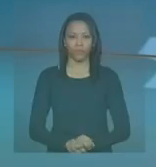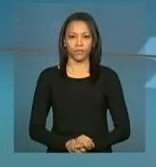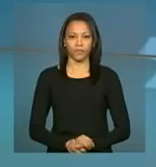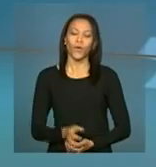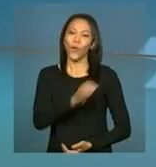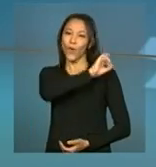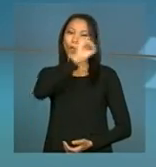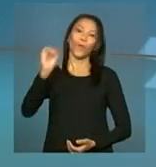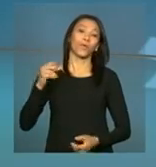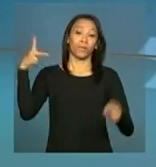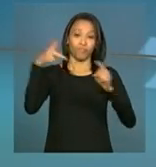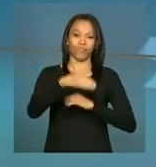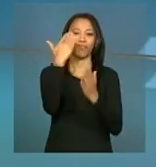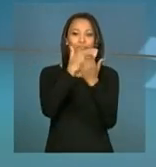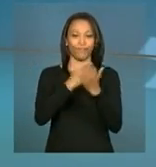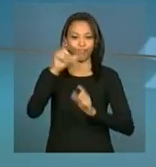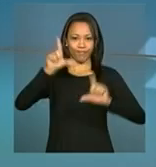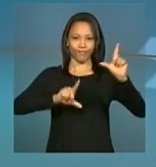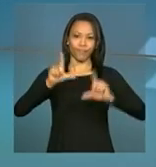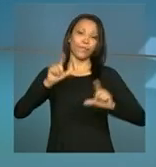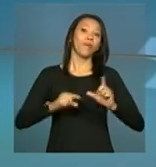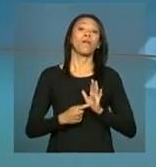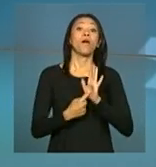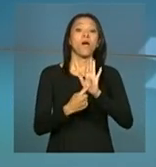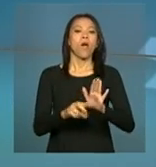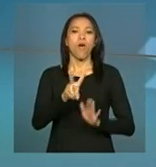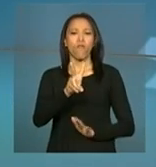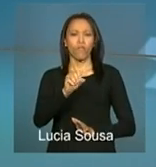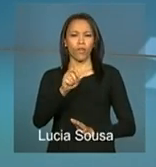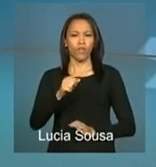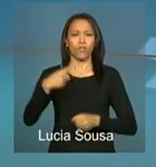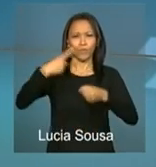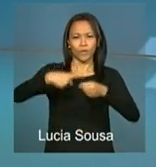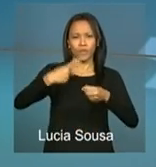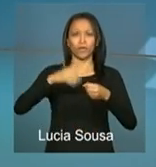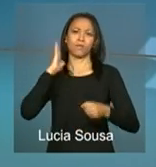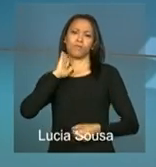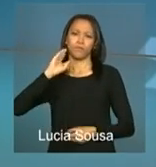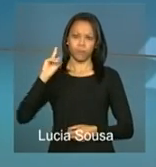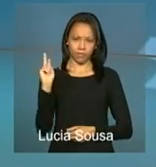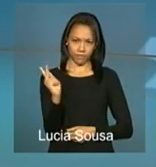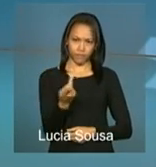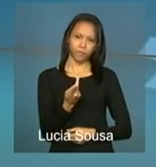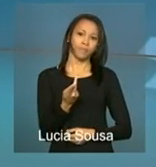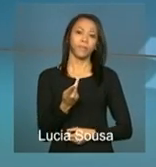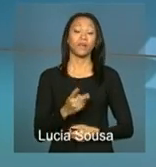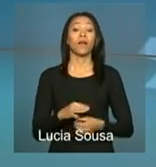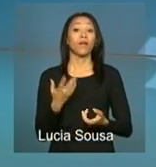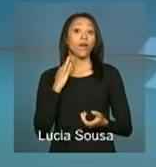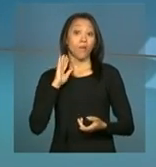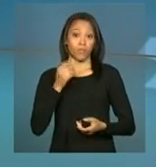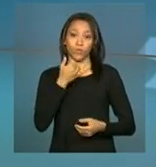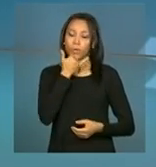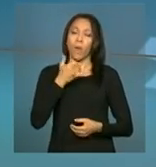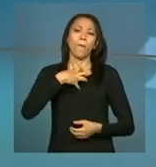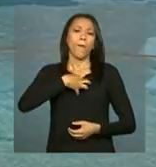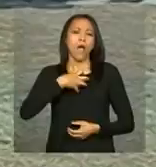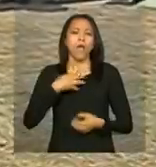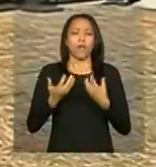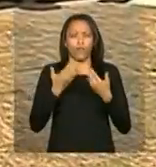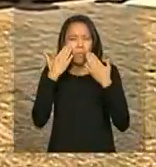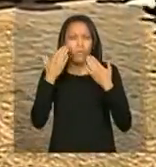Olá, interrompemos a programação para ir ao vivo a vitória da conquista na Bahia. Vamos acompanhar agora